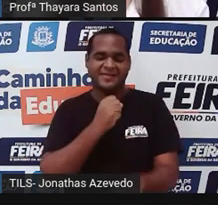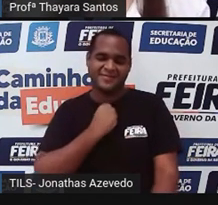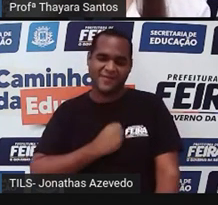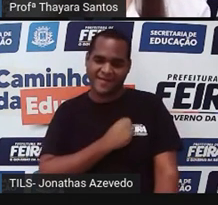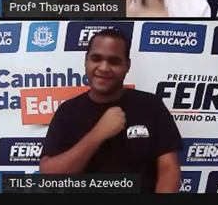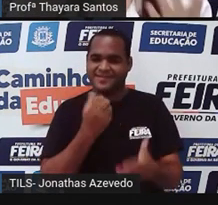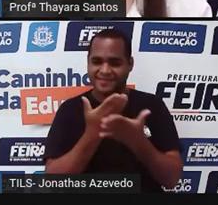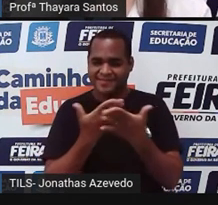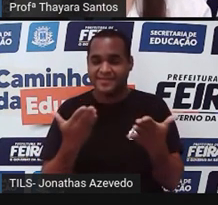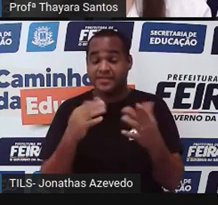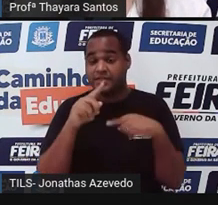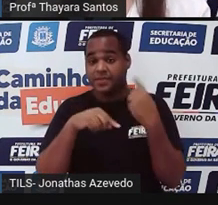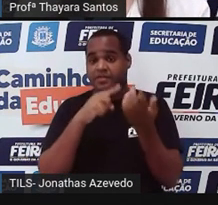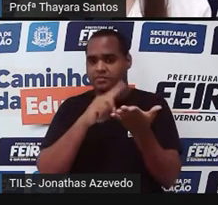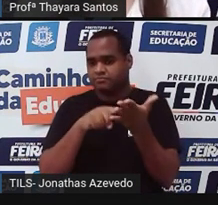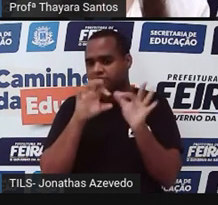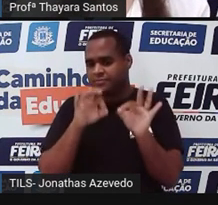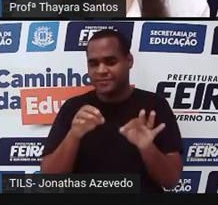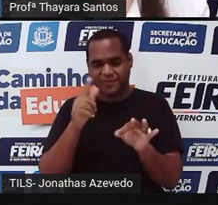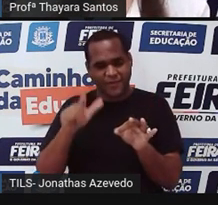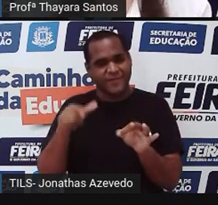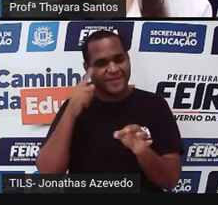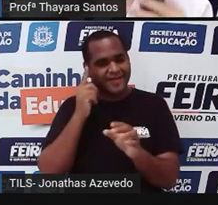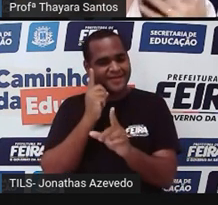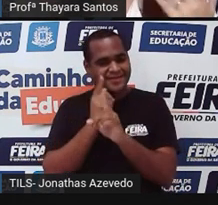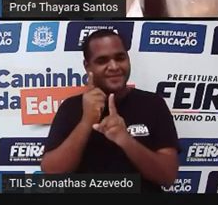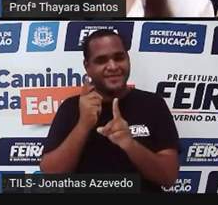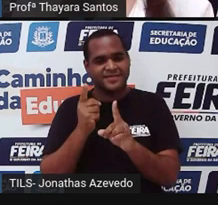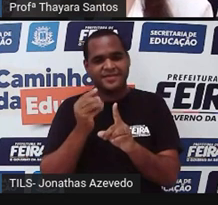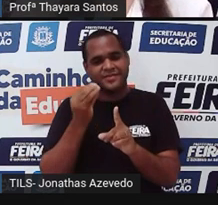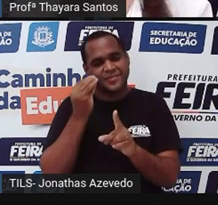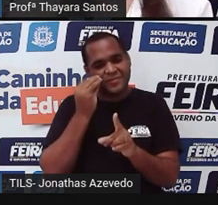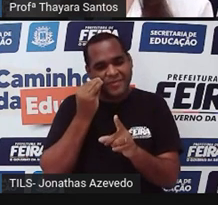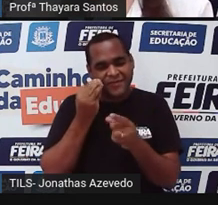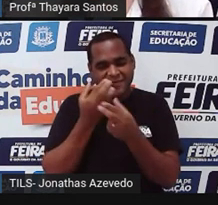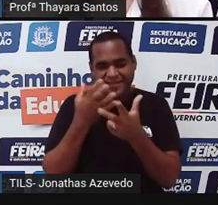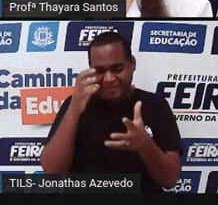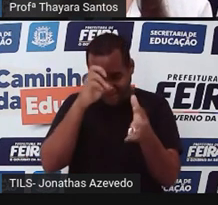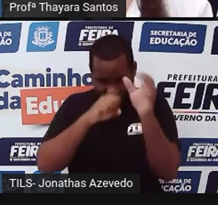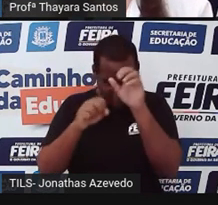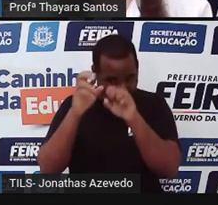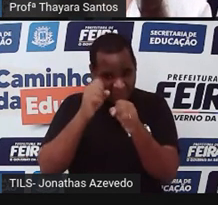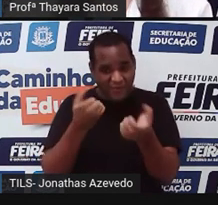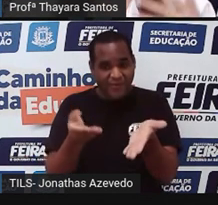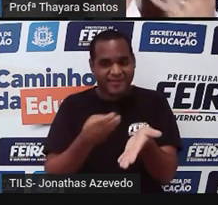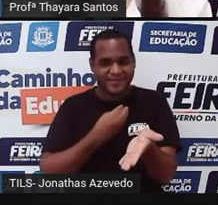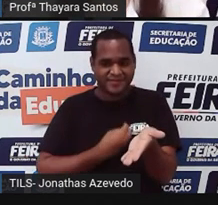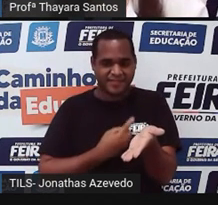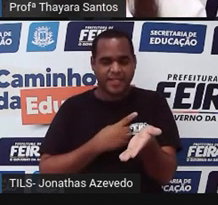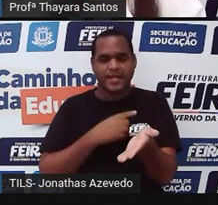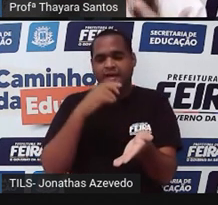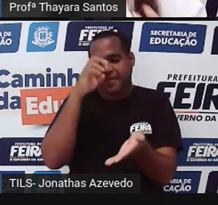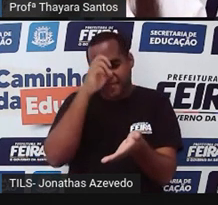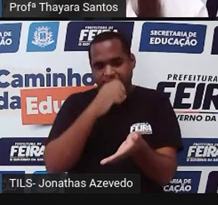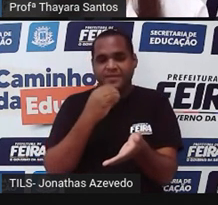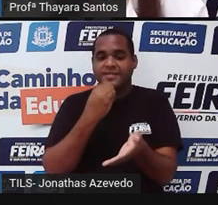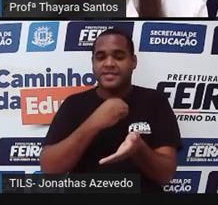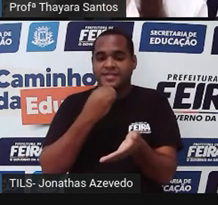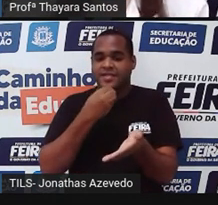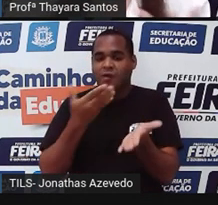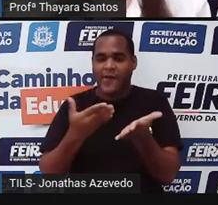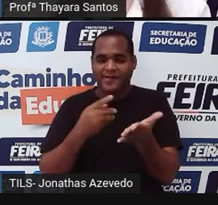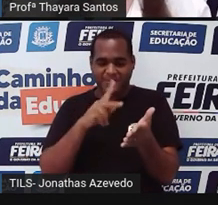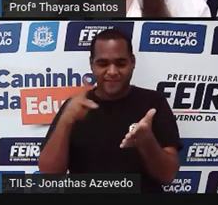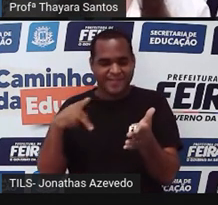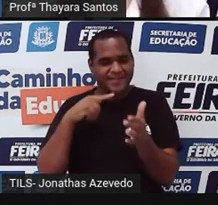saudade de vocês. Mas na próxima aula a gente se vê de novo, tá? Espero que vocês tenham aprendido muito na aula de hoje. Aproveitem esse momento com os professores de